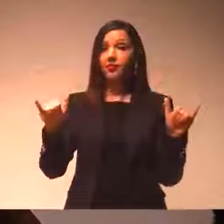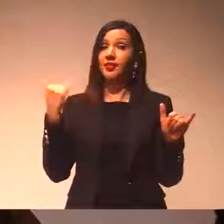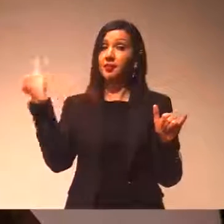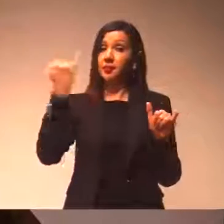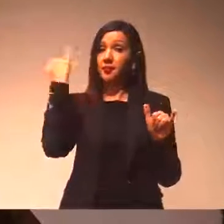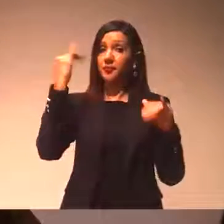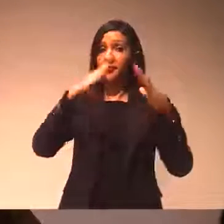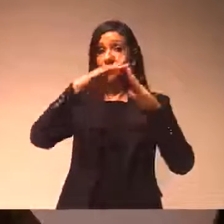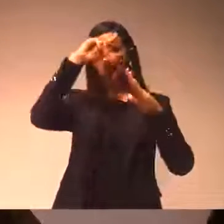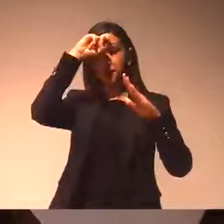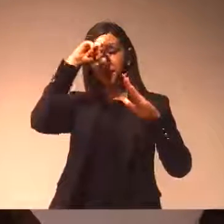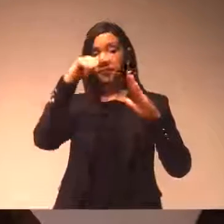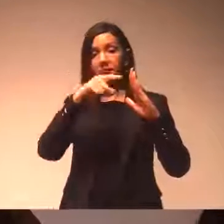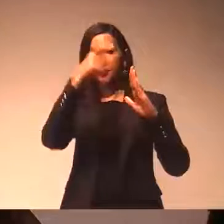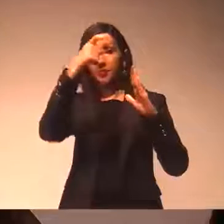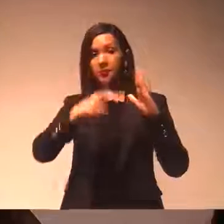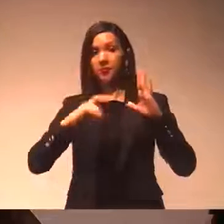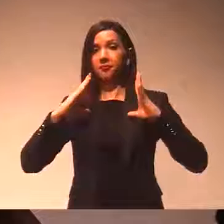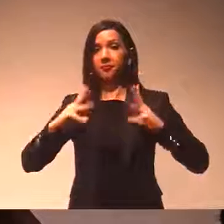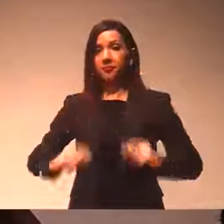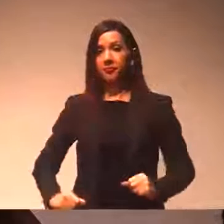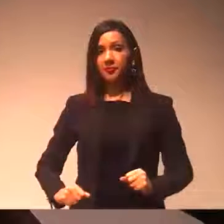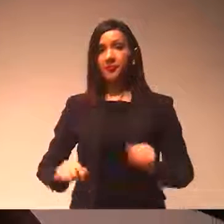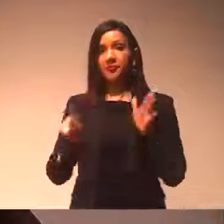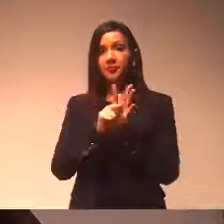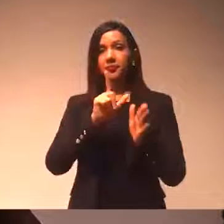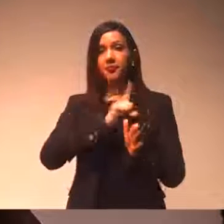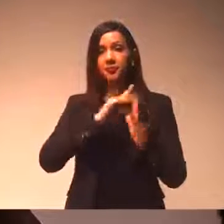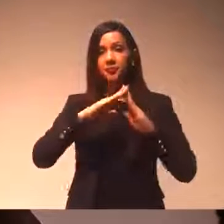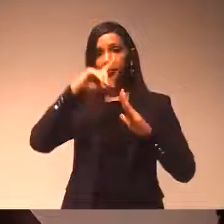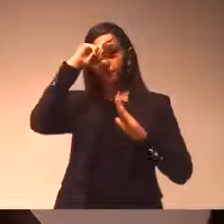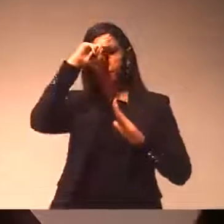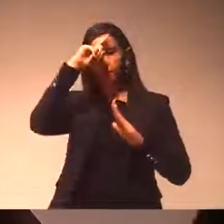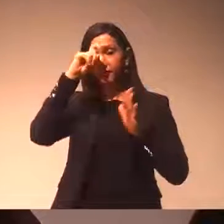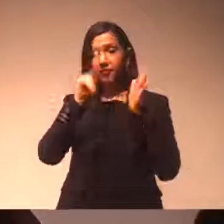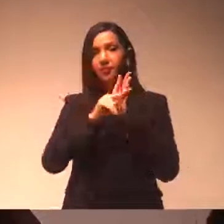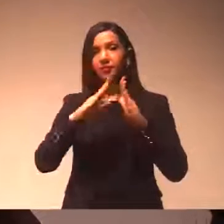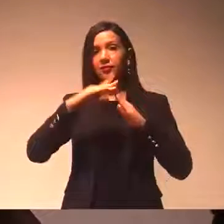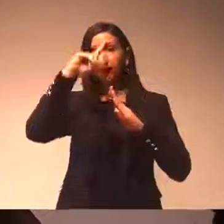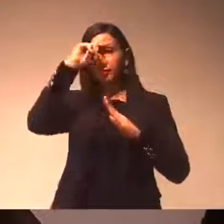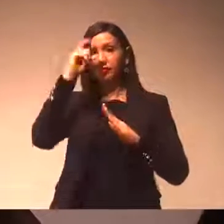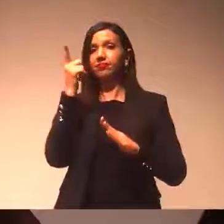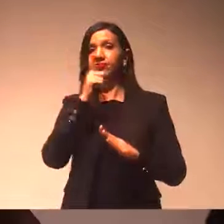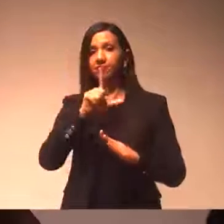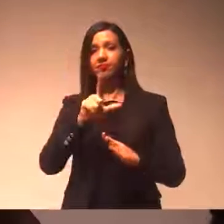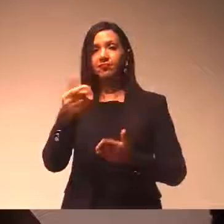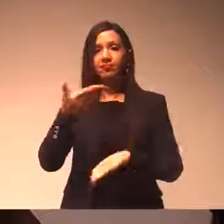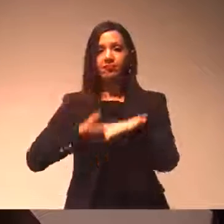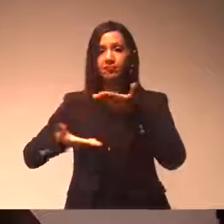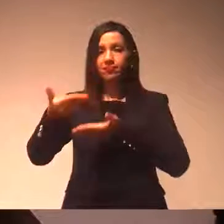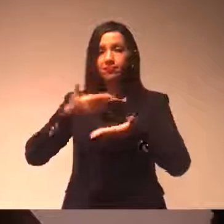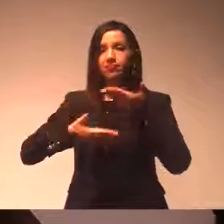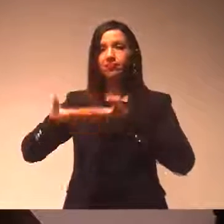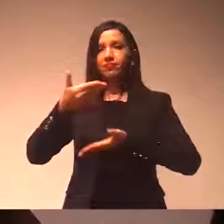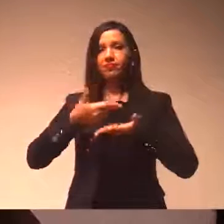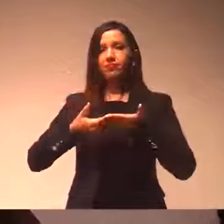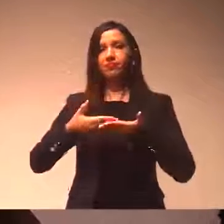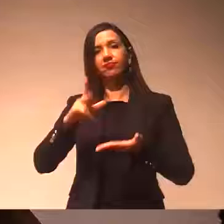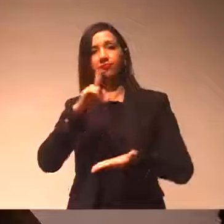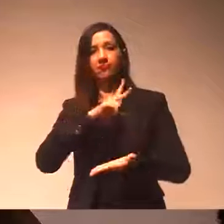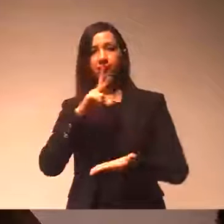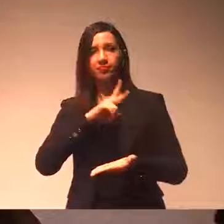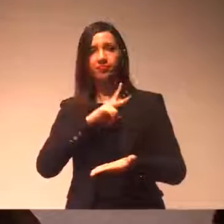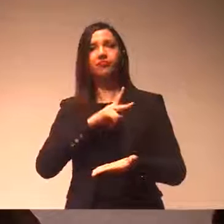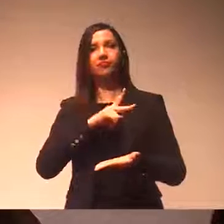credibilidade dessa entidade, que como a gente sabe, é o único hospital da cidade que faz atendimento tanto particular, de